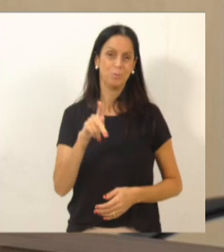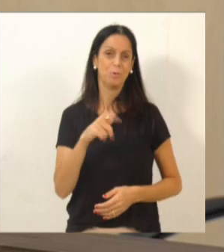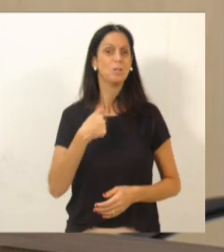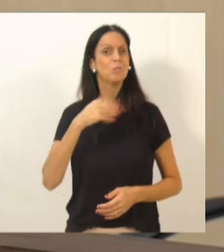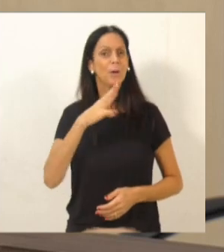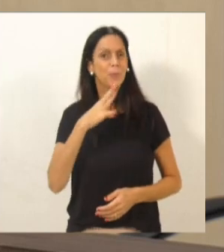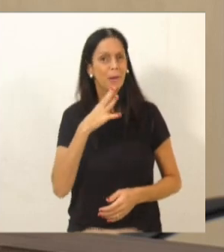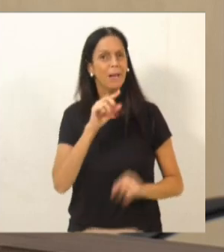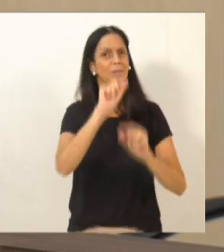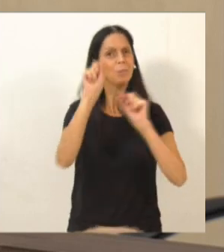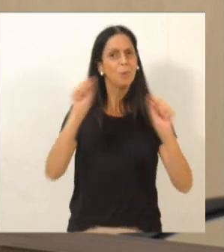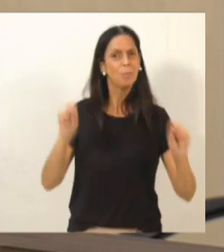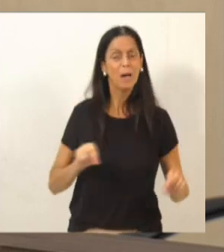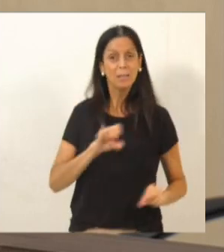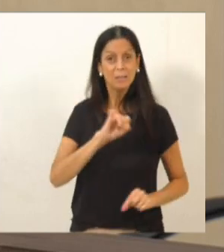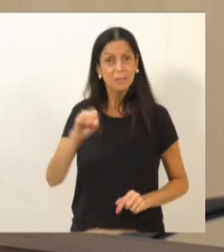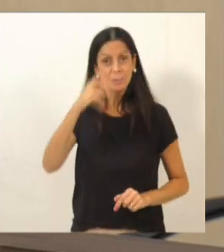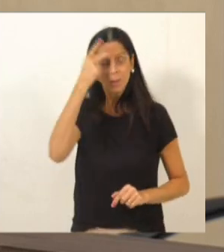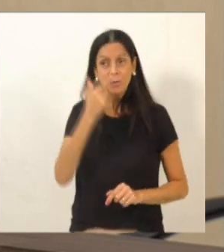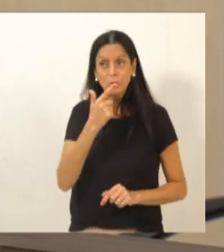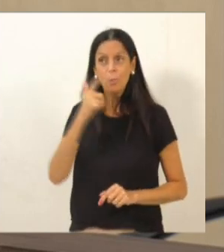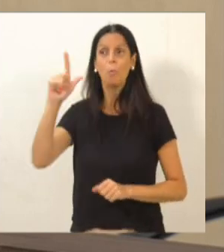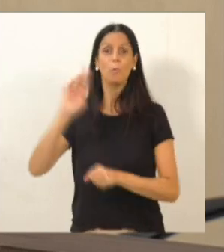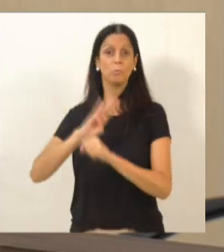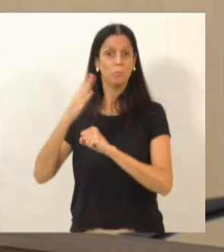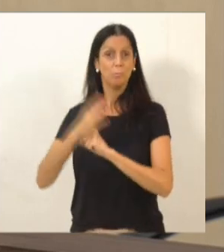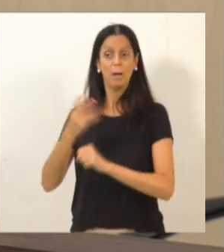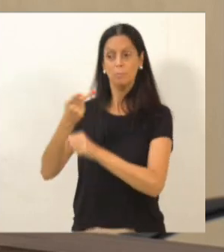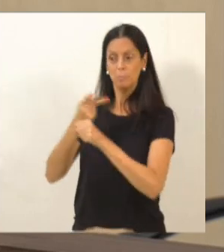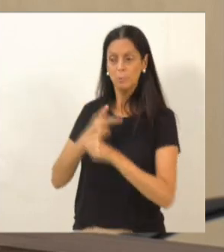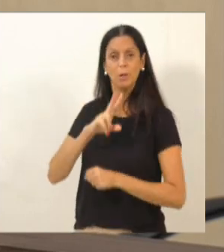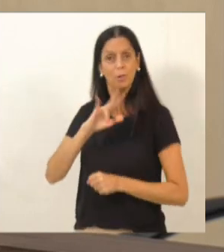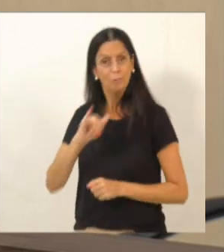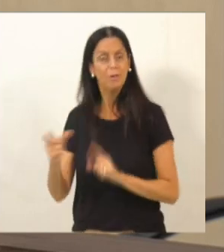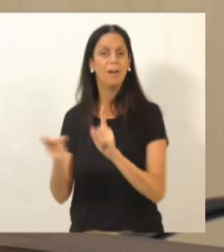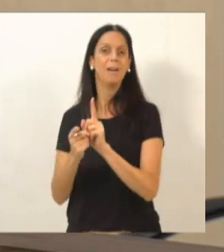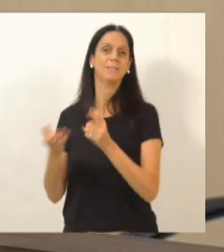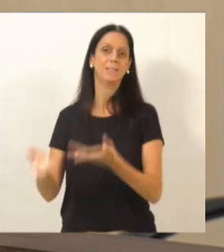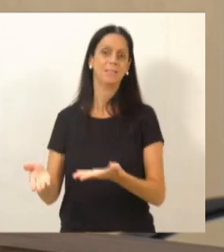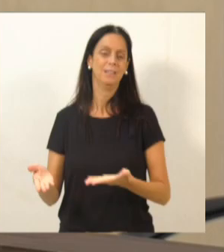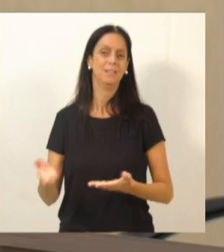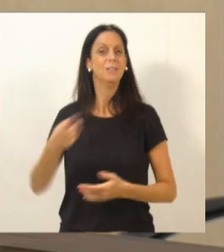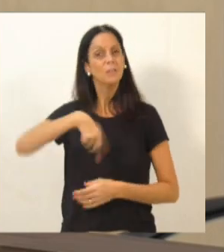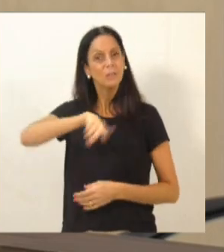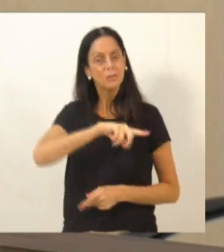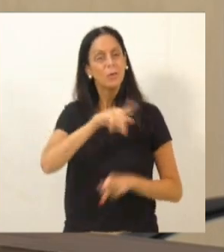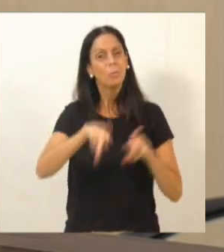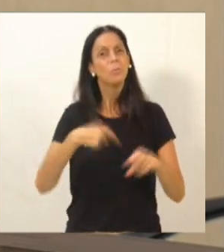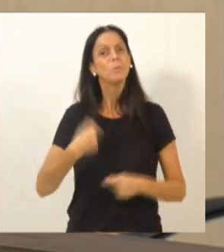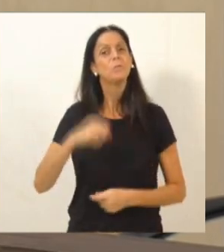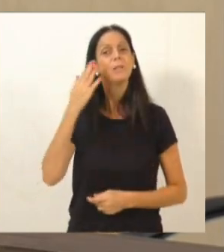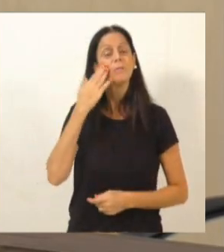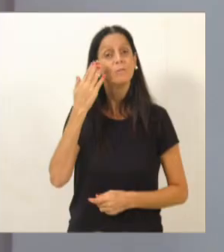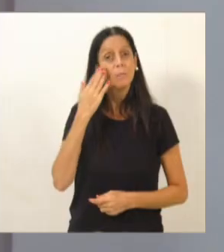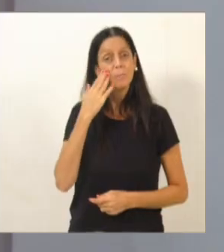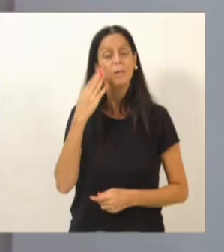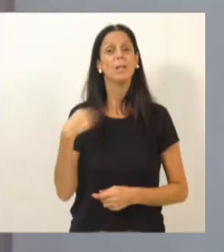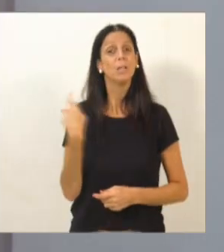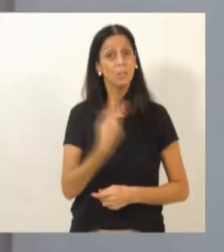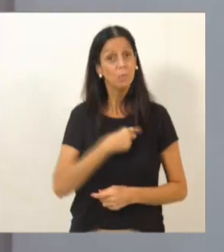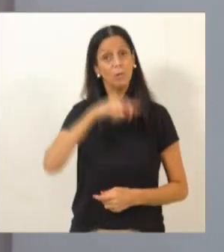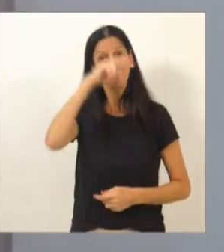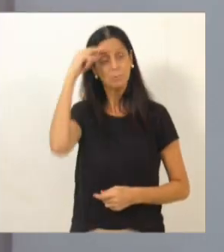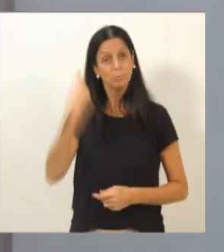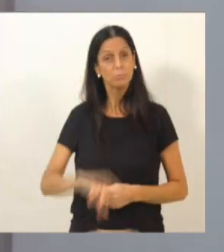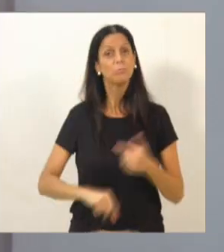também. Então, as pessoas têm que começar a acompanhar mais o nosso trabalho e ver quanto que a gente anda, o quanto que a gente trabalha. Com certeza, reforço